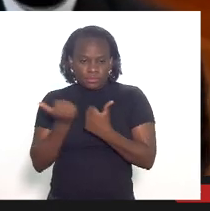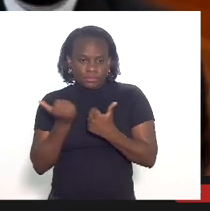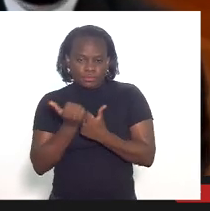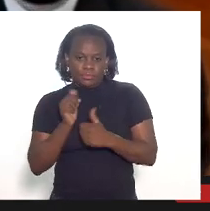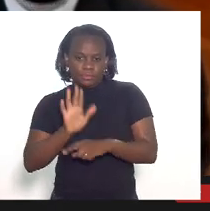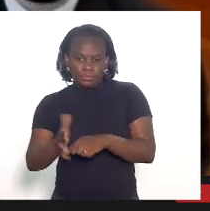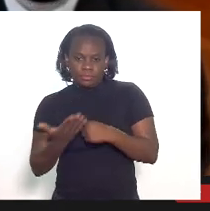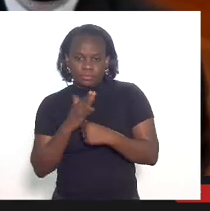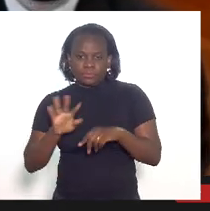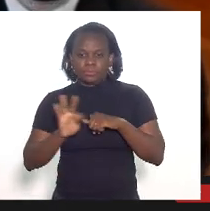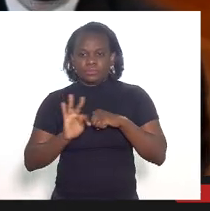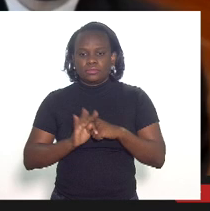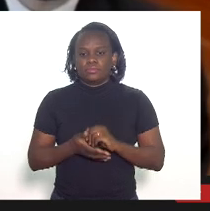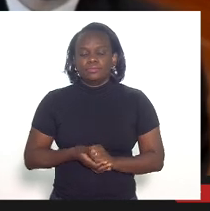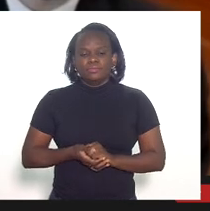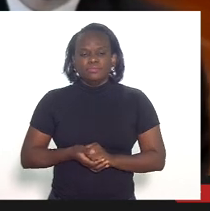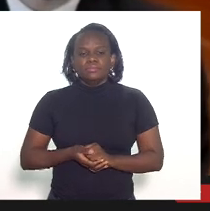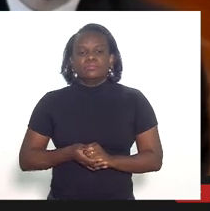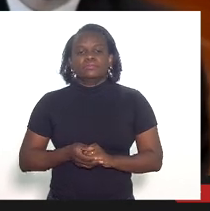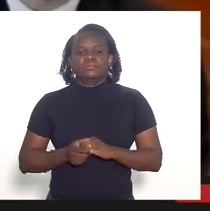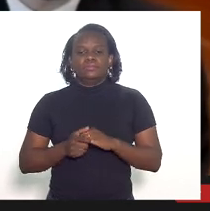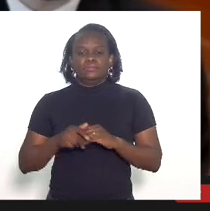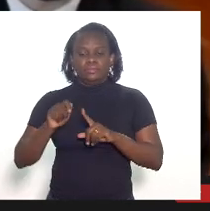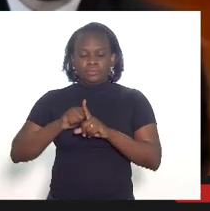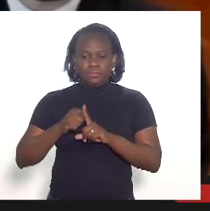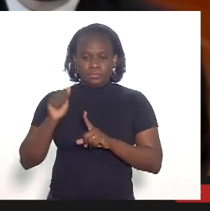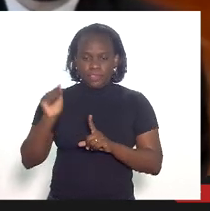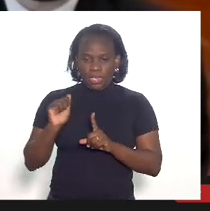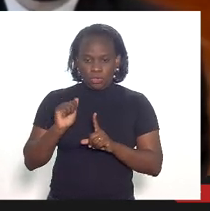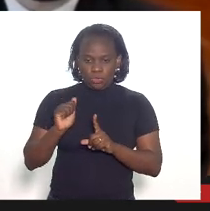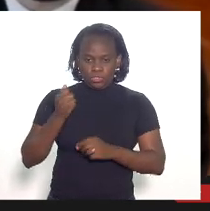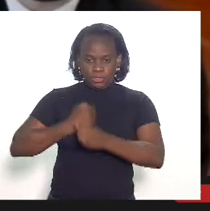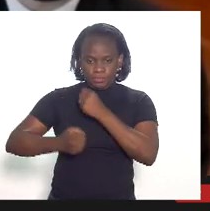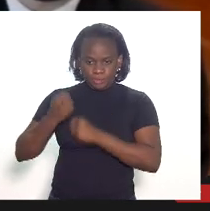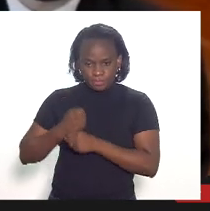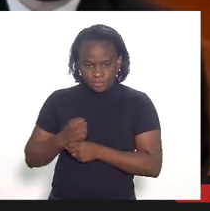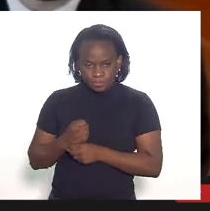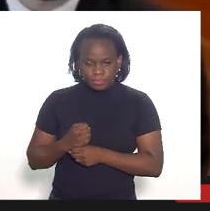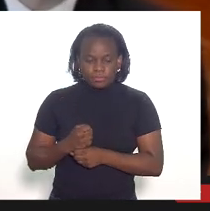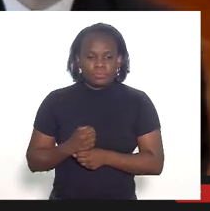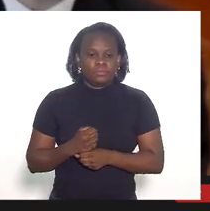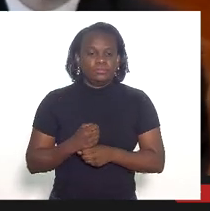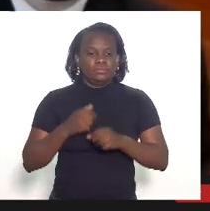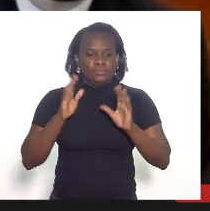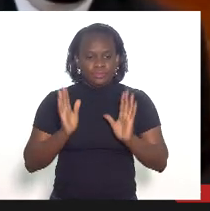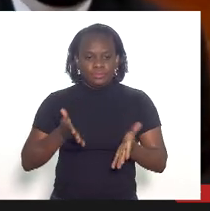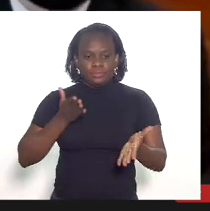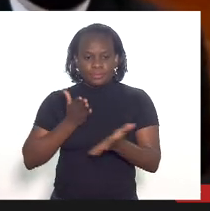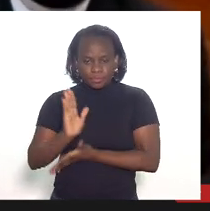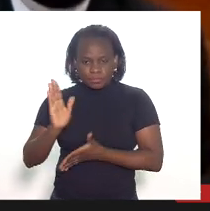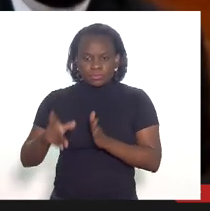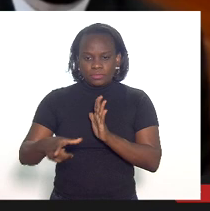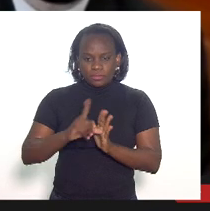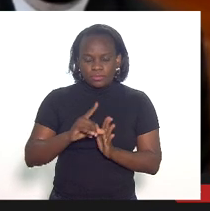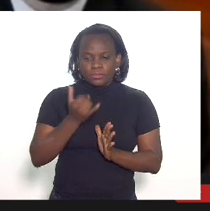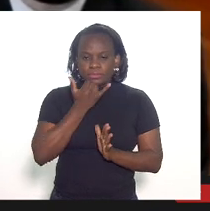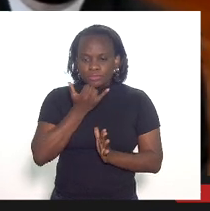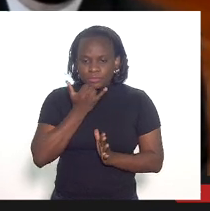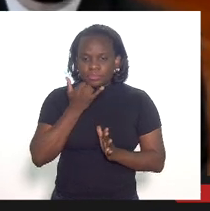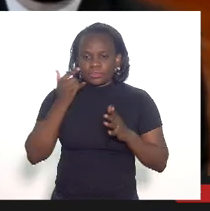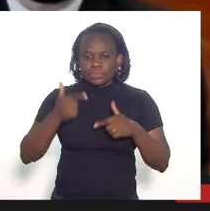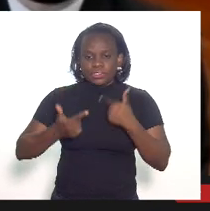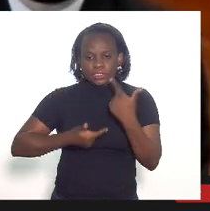operação técnica desde agosto do ano passado nós já aprovamos previamente o plano de